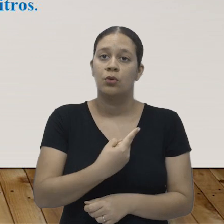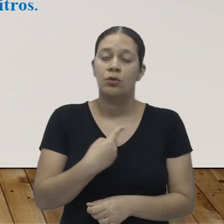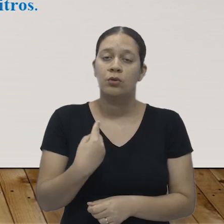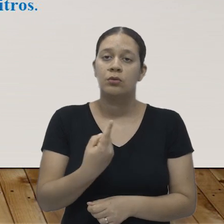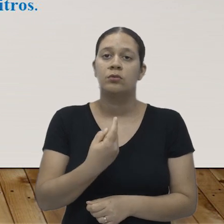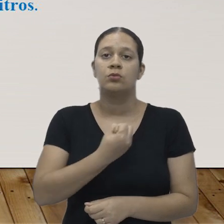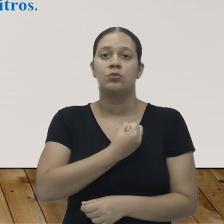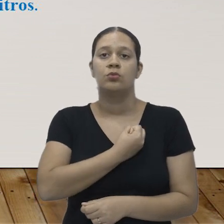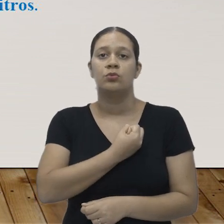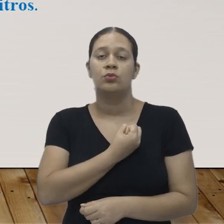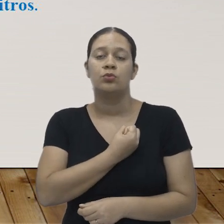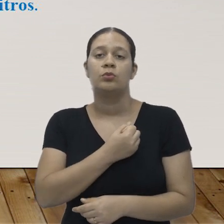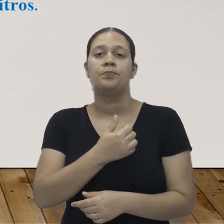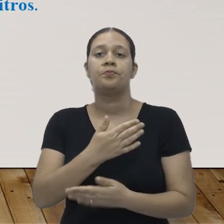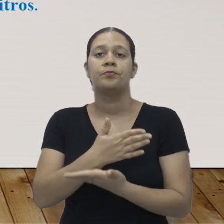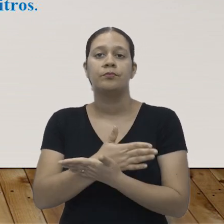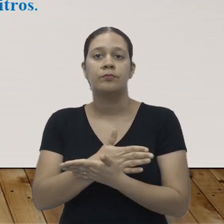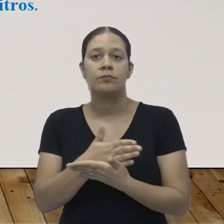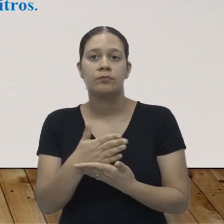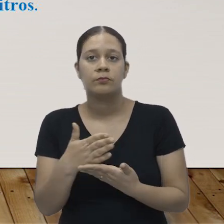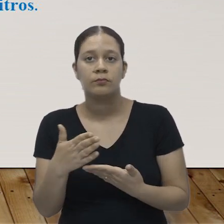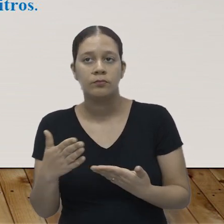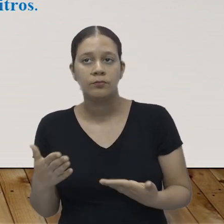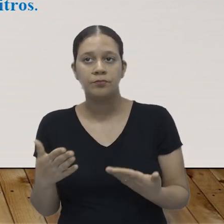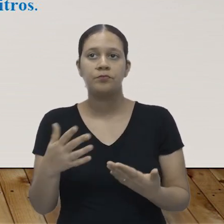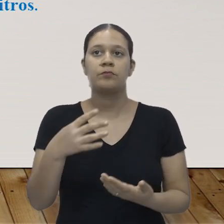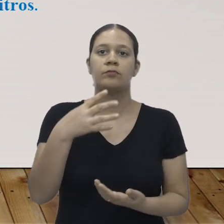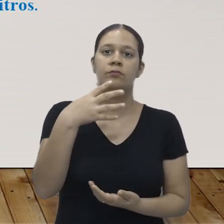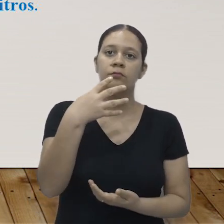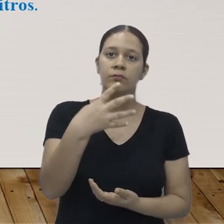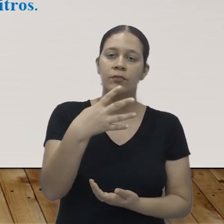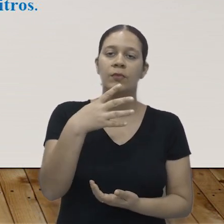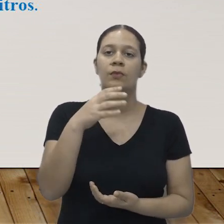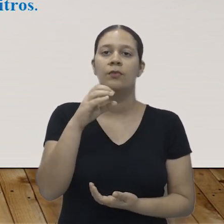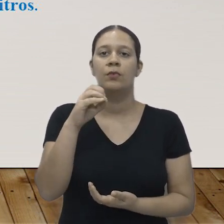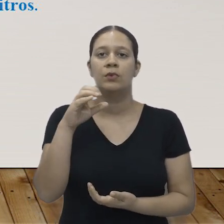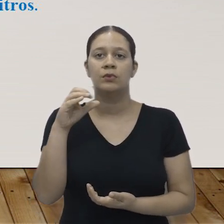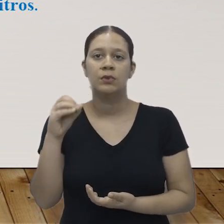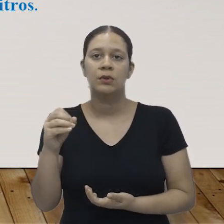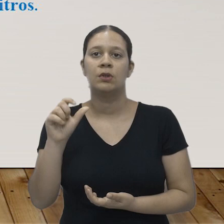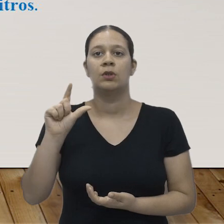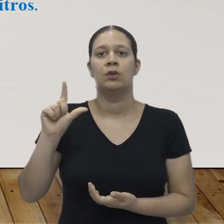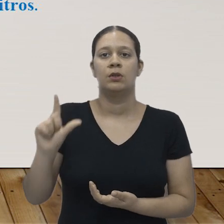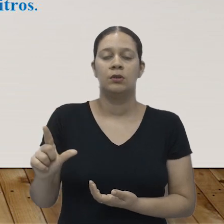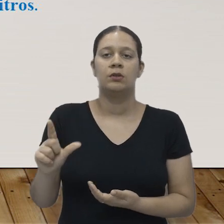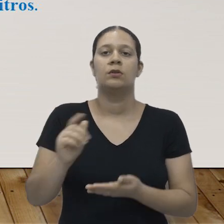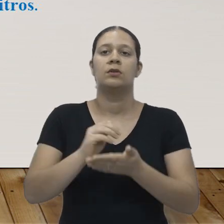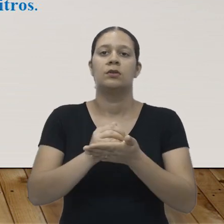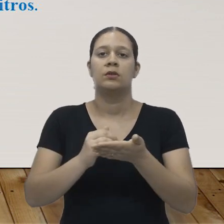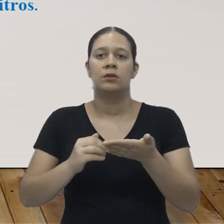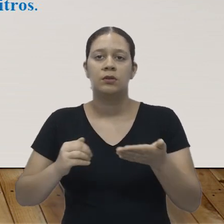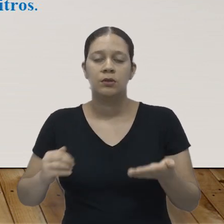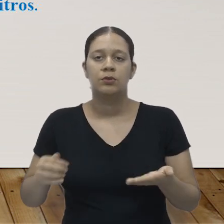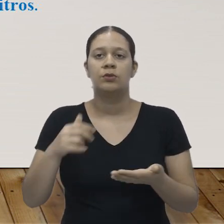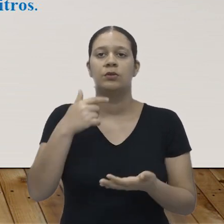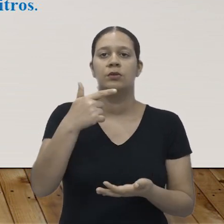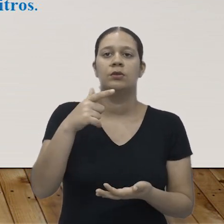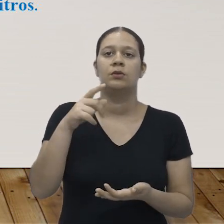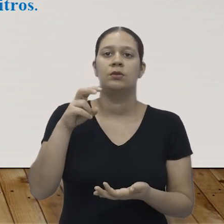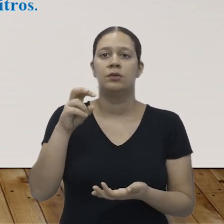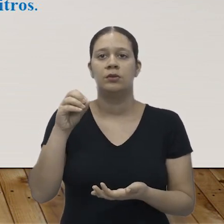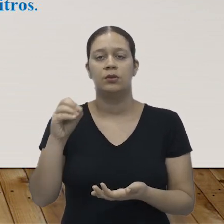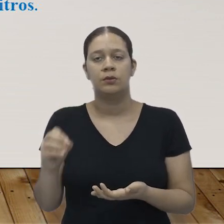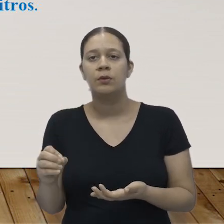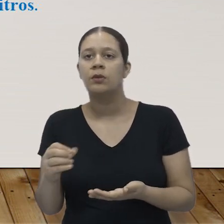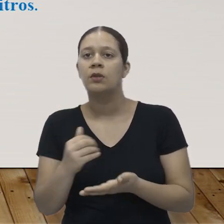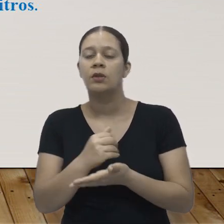expressão numérica onde, inicialmente, ela tinha 400 litros, retirou 130, retirou 250